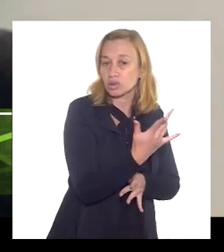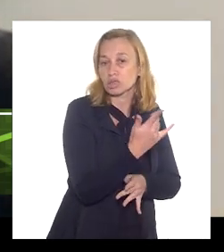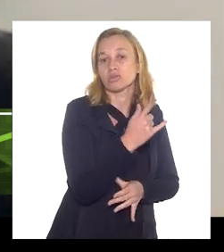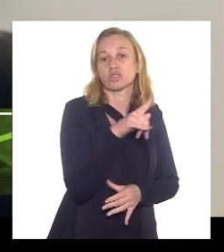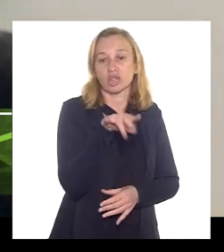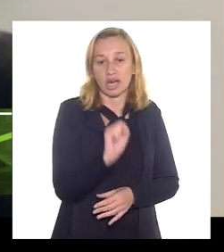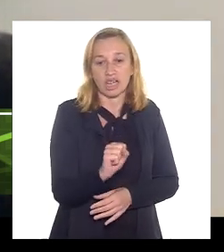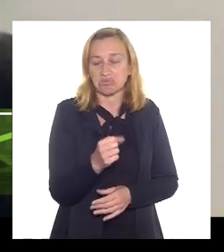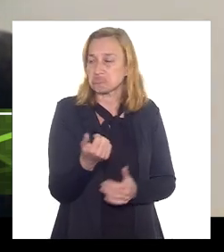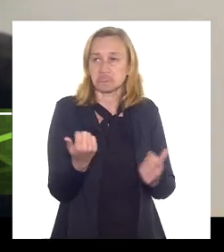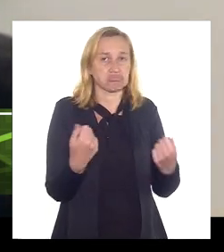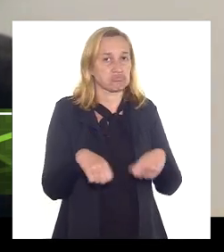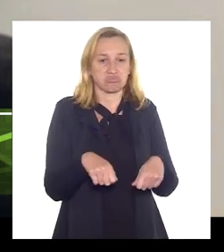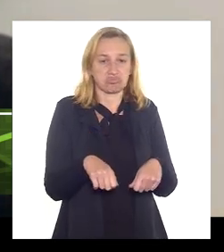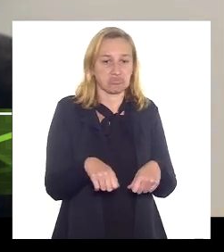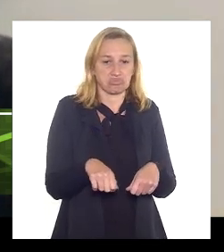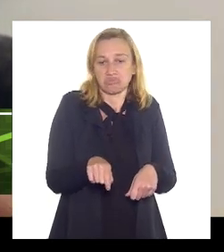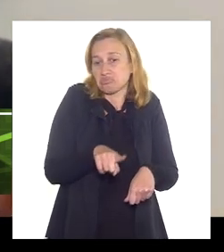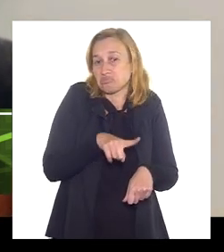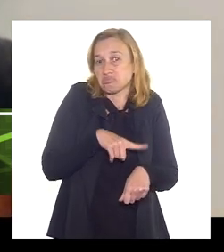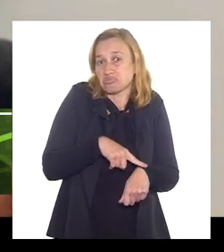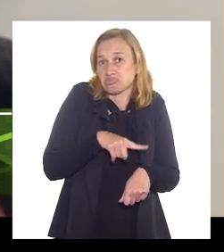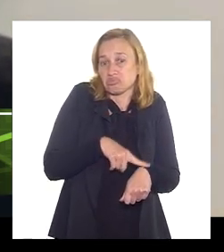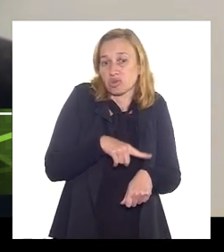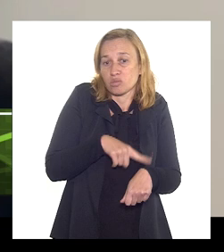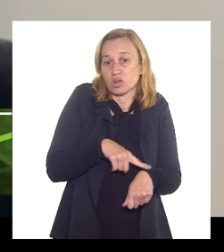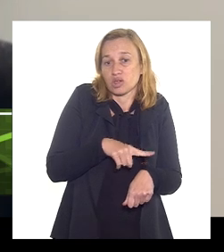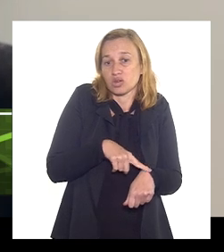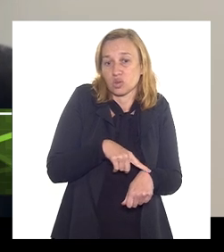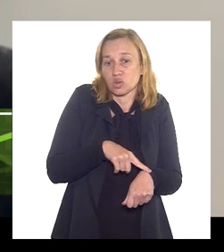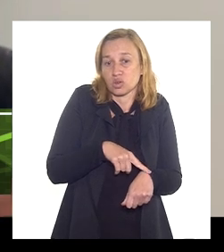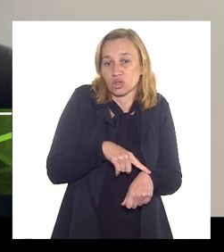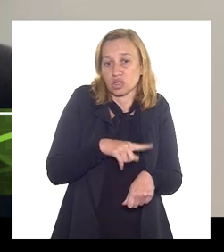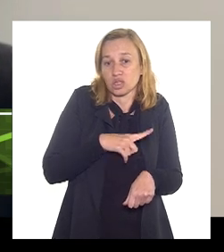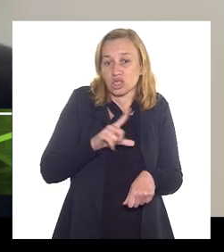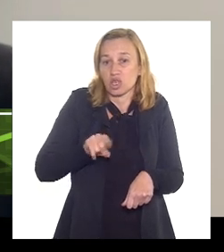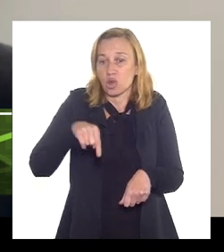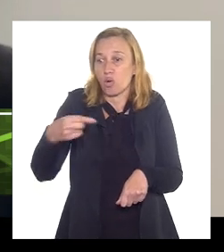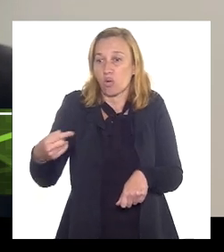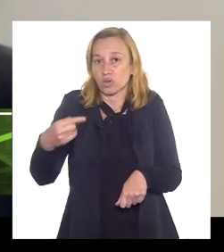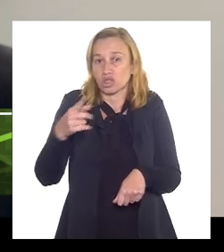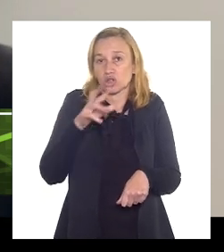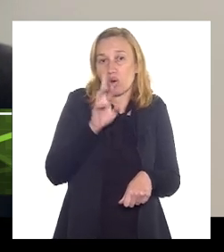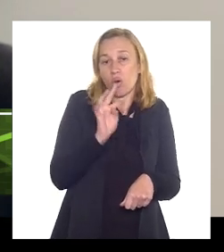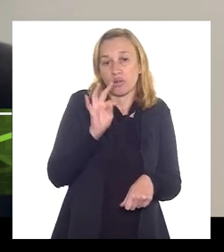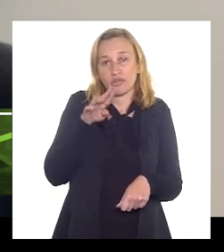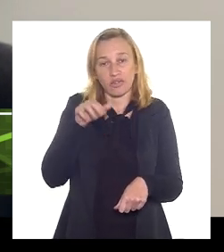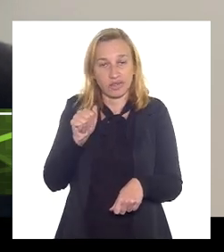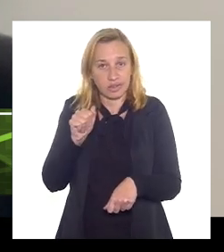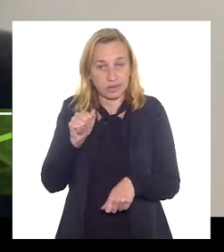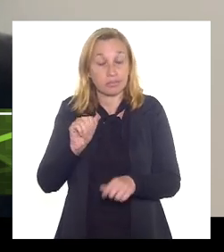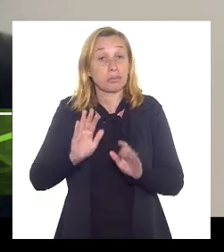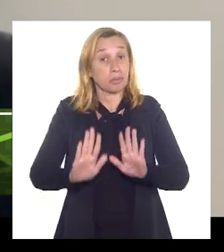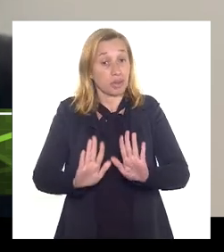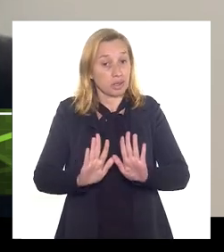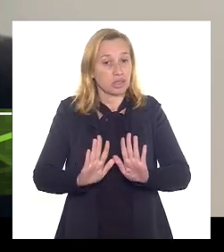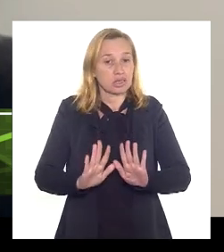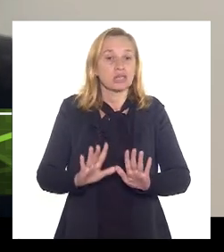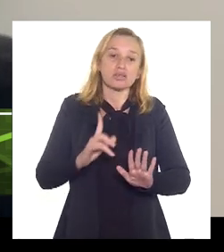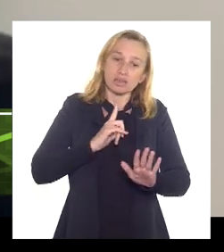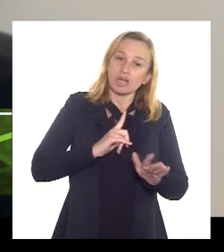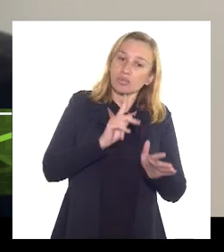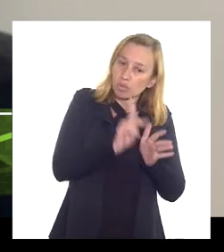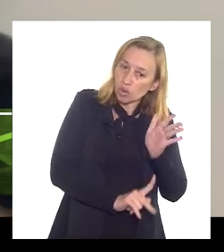hoje não há necessidade neste momento de termos outras rotas. Porém, existem